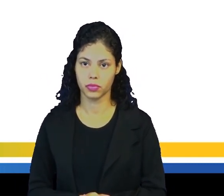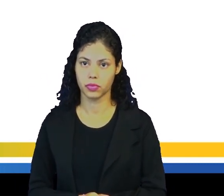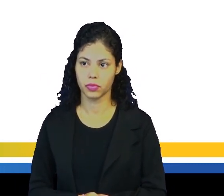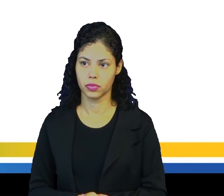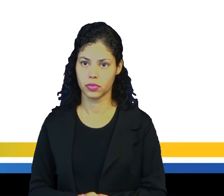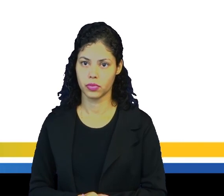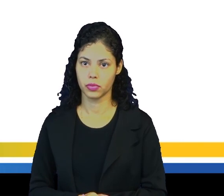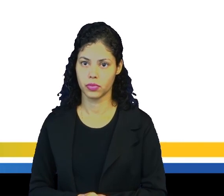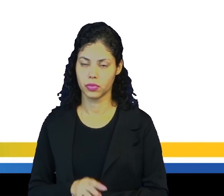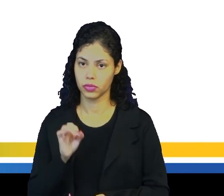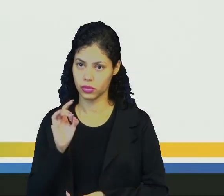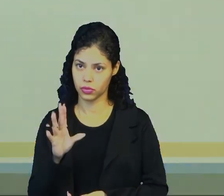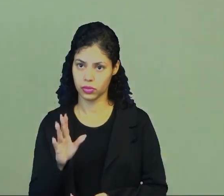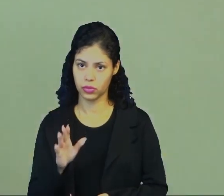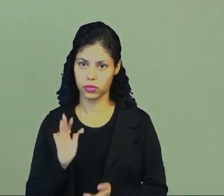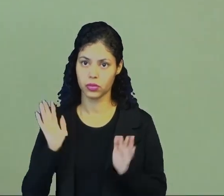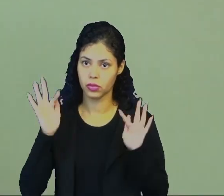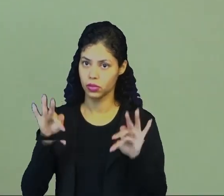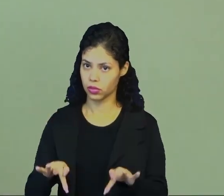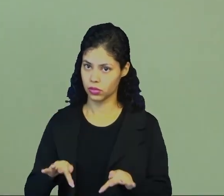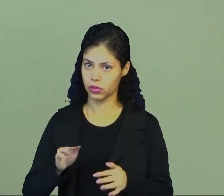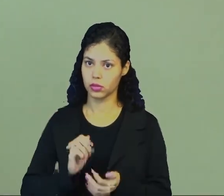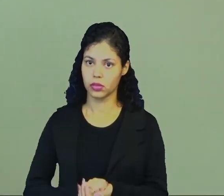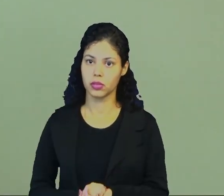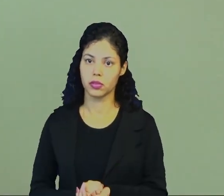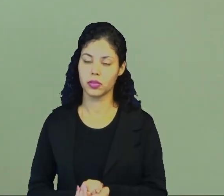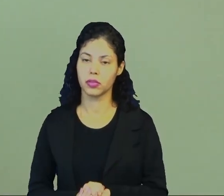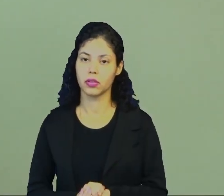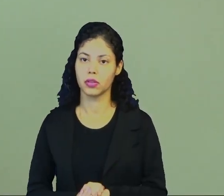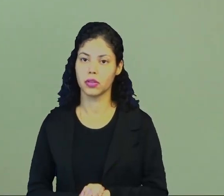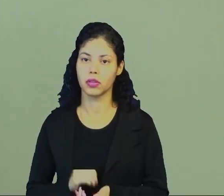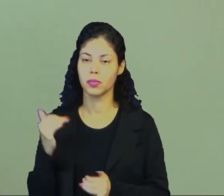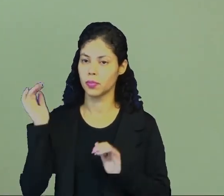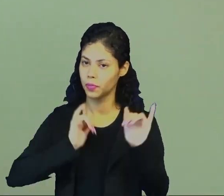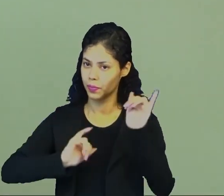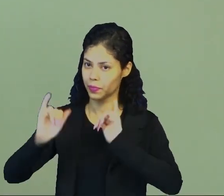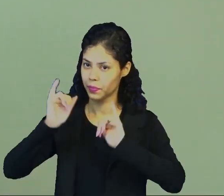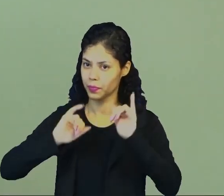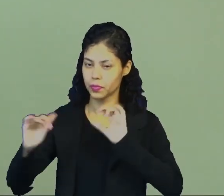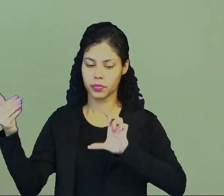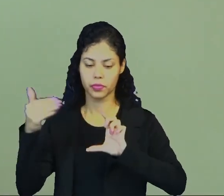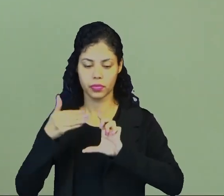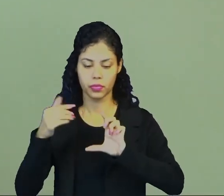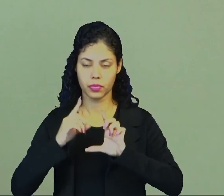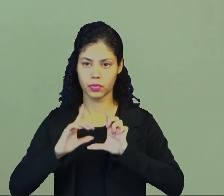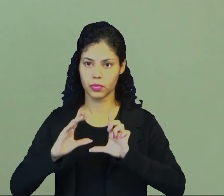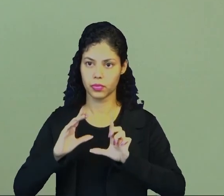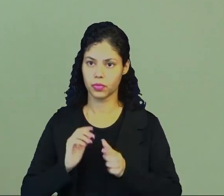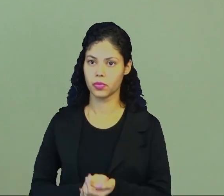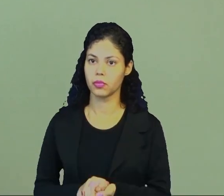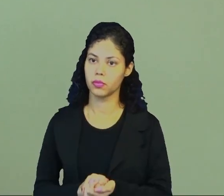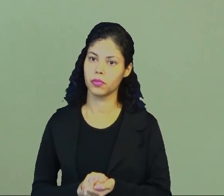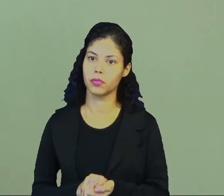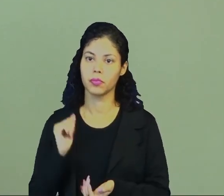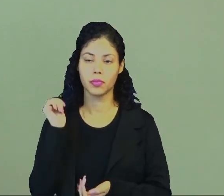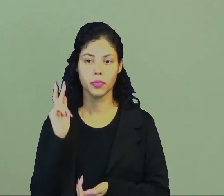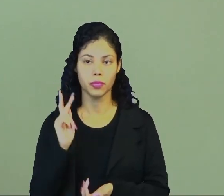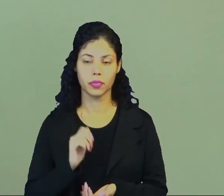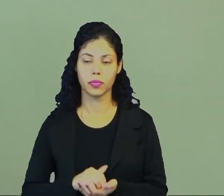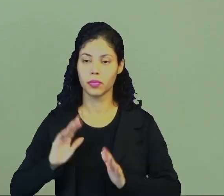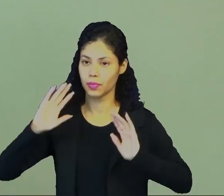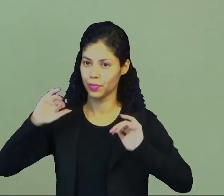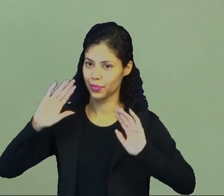Gente, por hoje, nossa aula foi finalizada. Para mais informações, acesse a plataforma Eduque, ok?